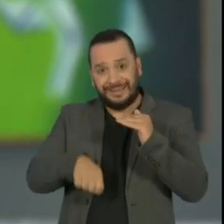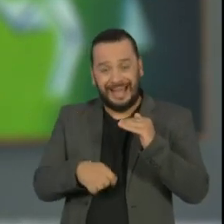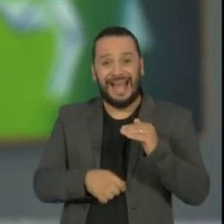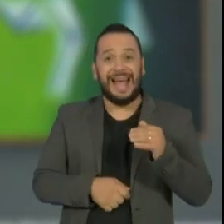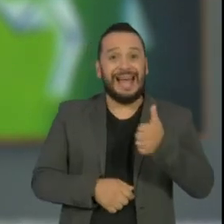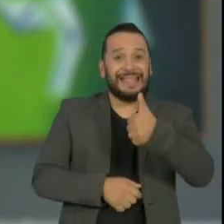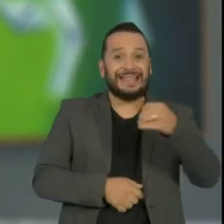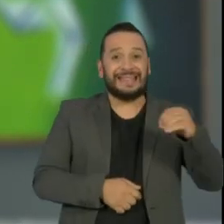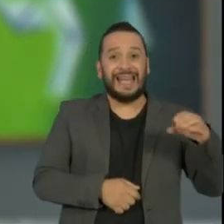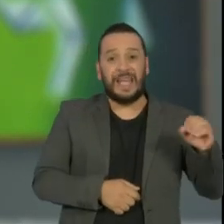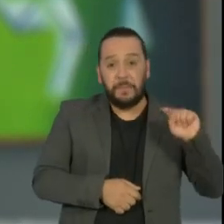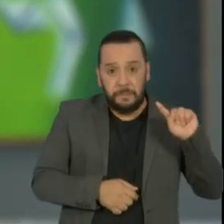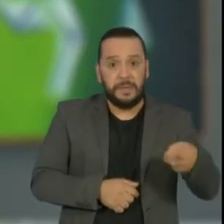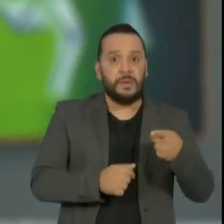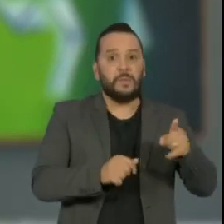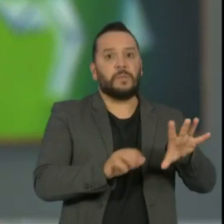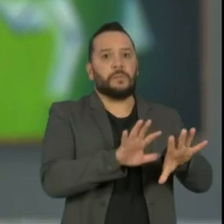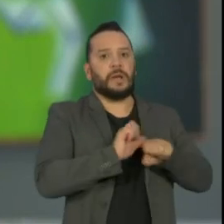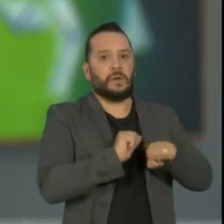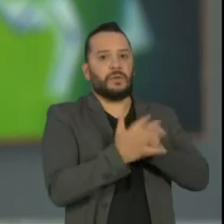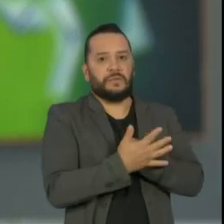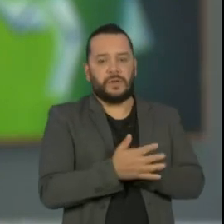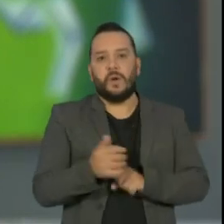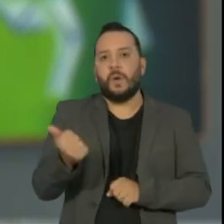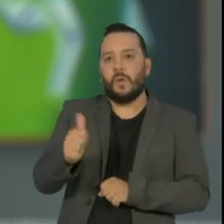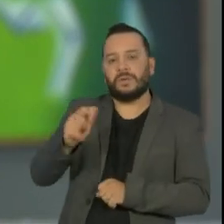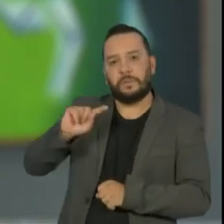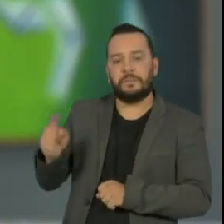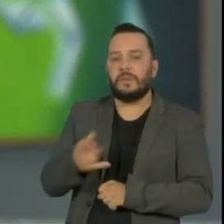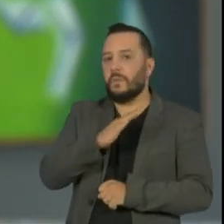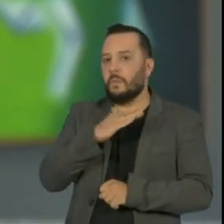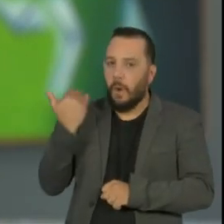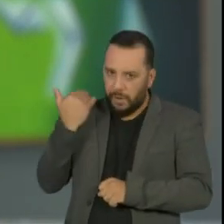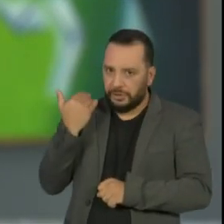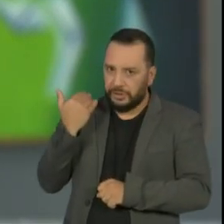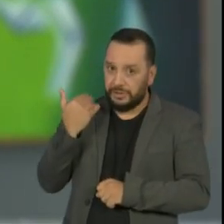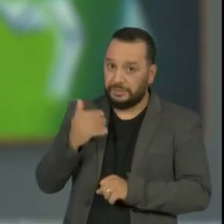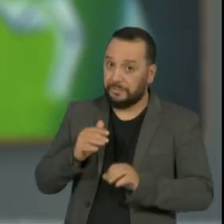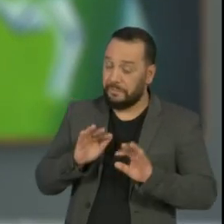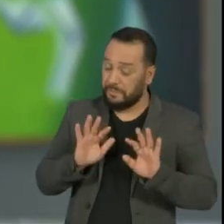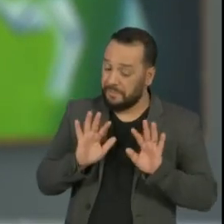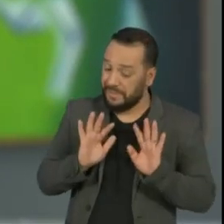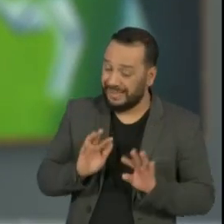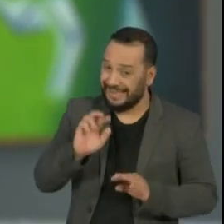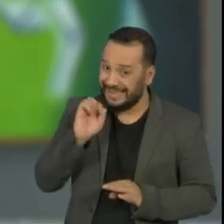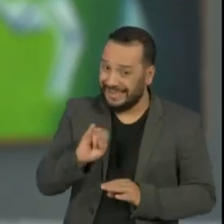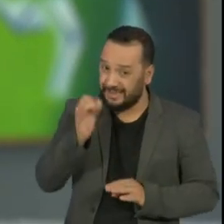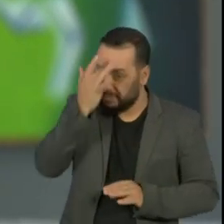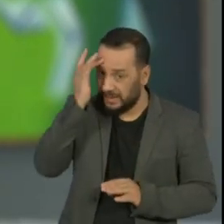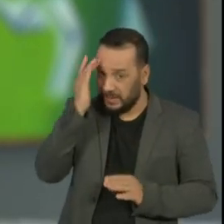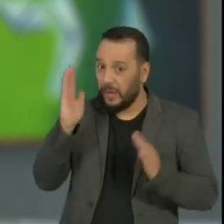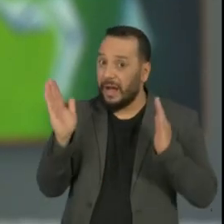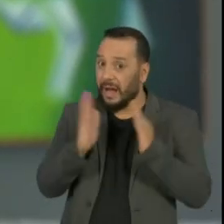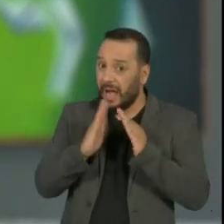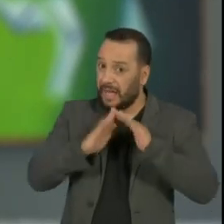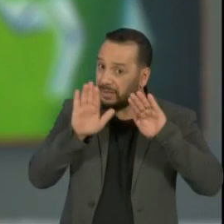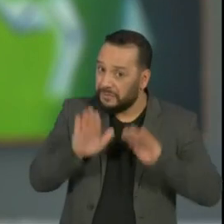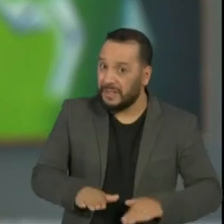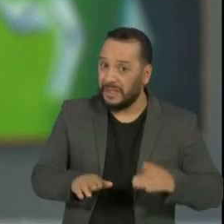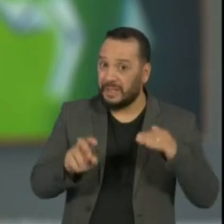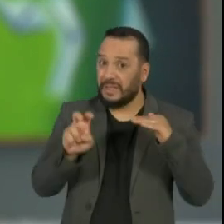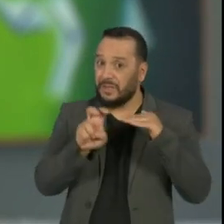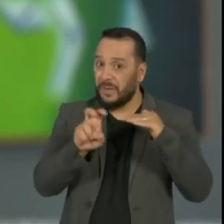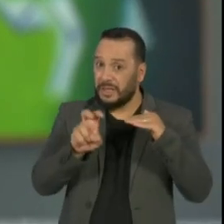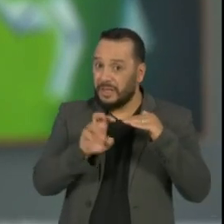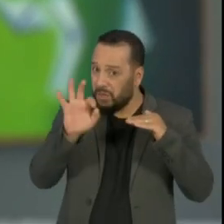casos e um total de 11 mil mortes. Mas, repetindo, apenas com um índice de 55%